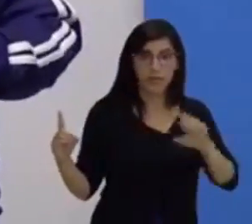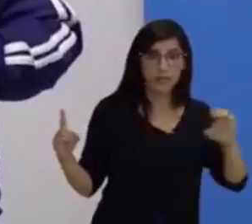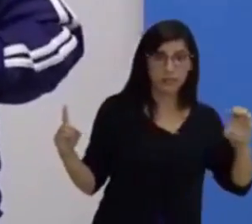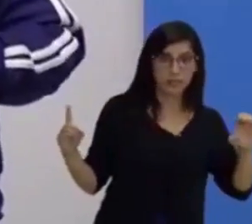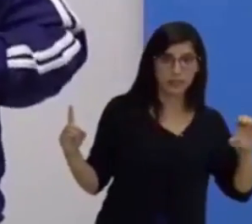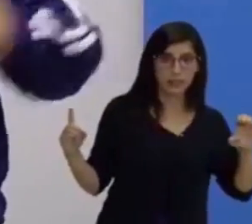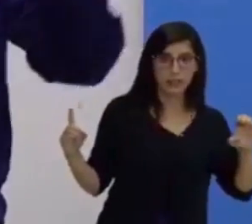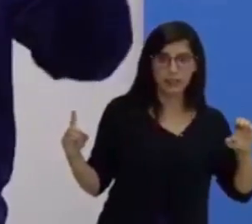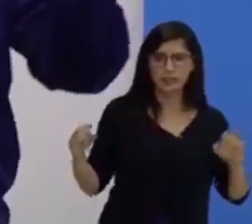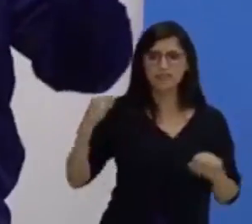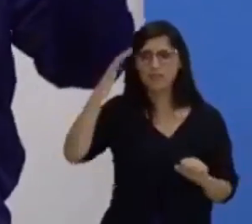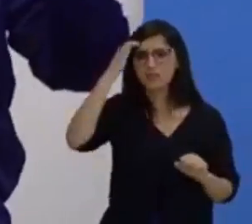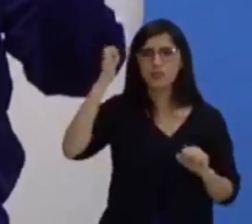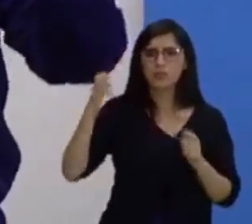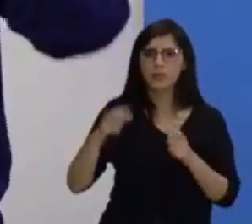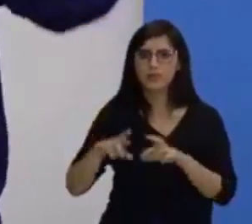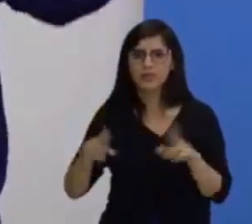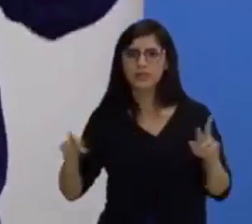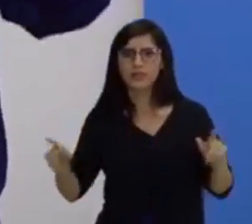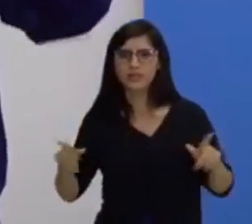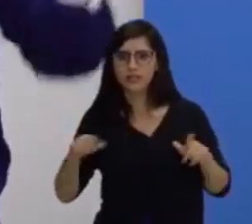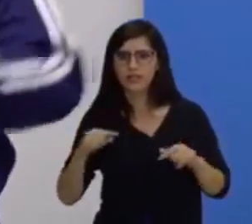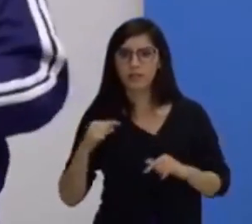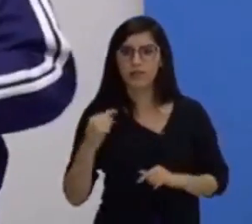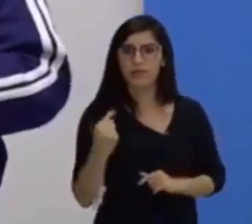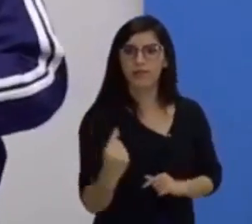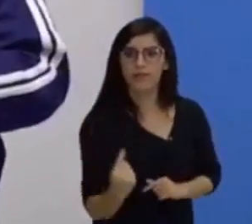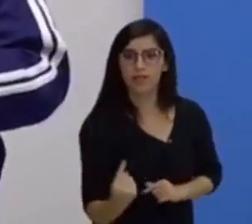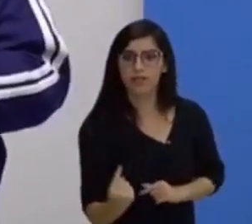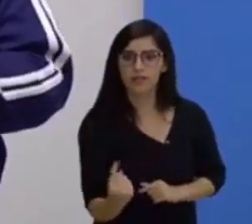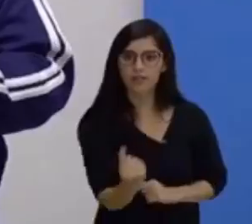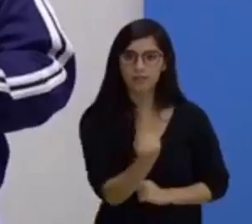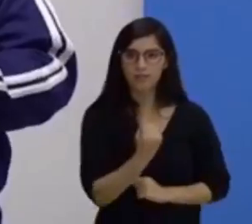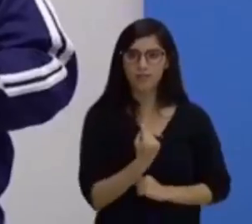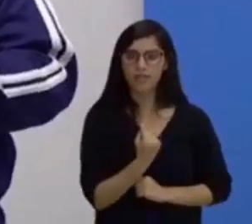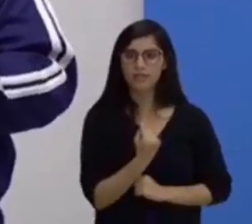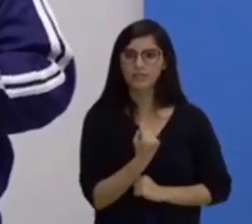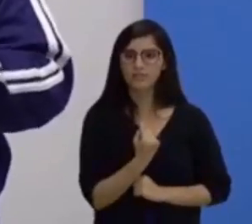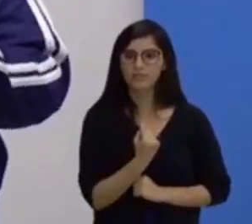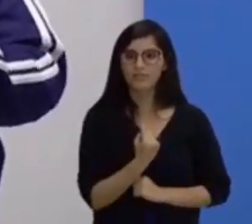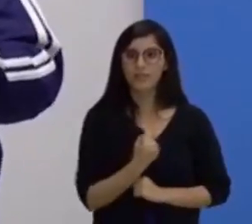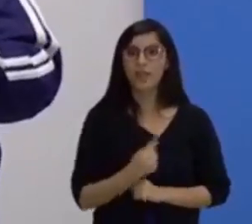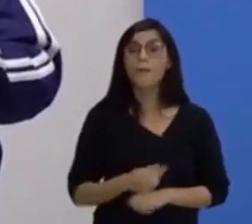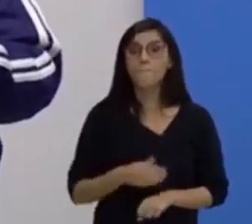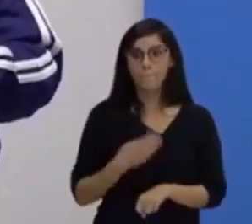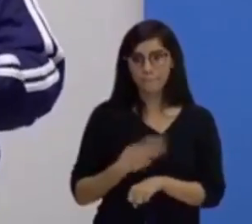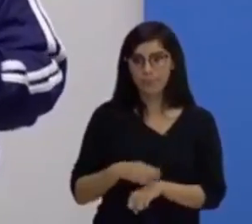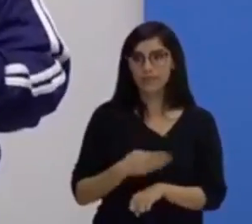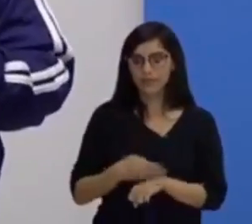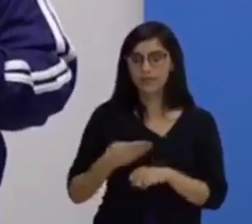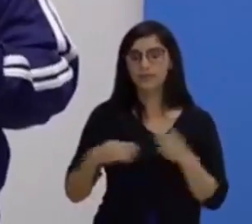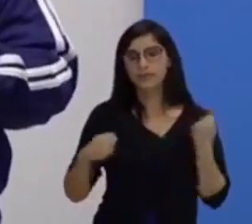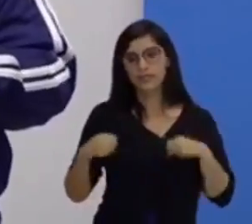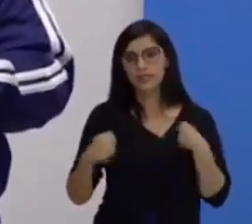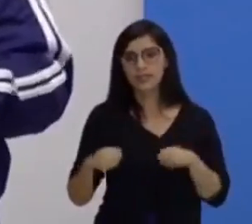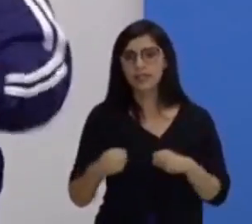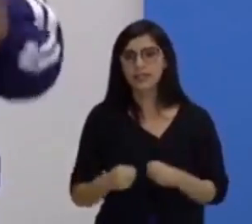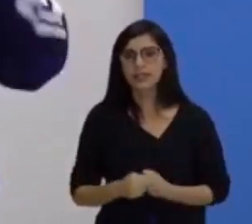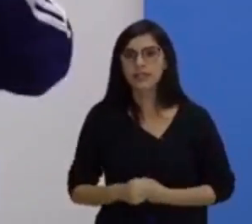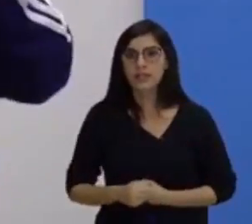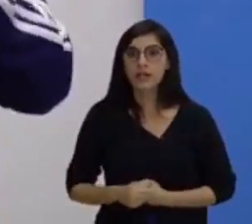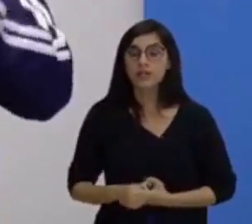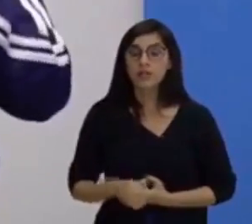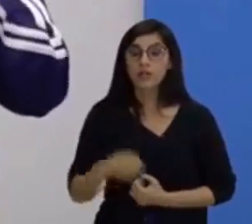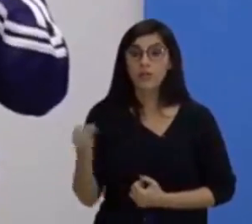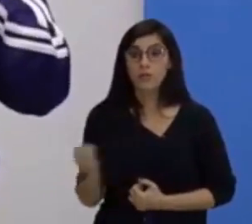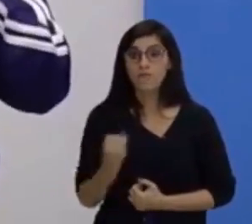na verdade ele está indo para trás. Olha aí, podemos treinar. E aí você consegue entender por que é importante